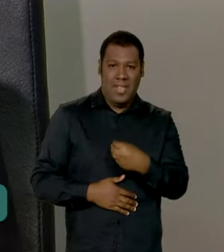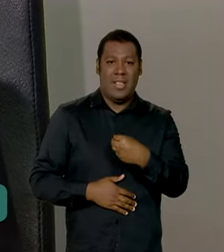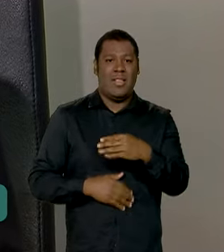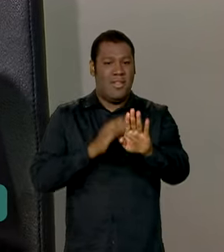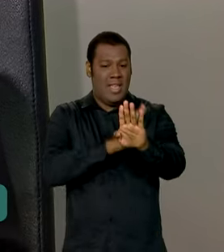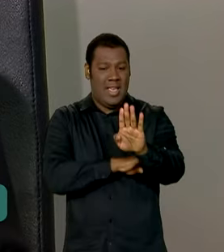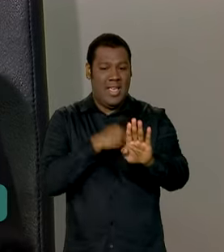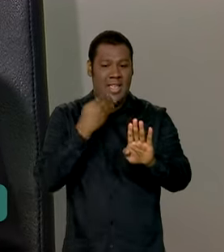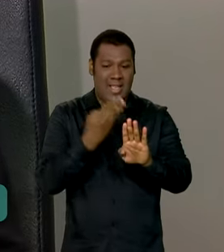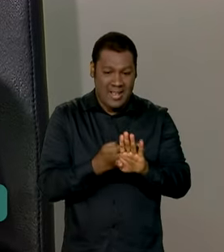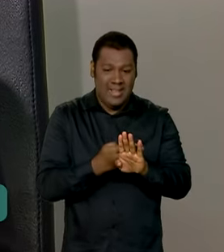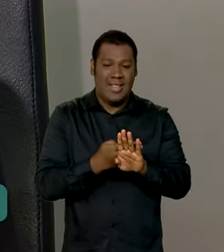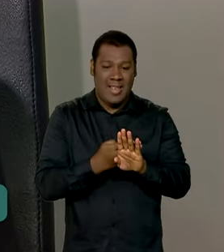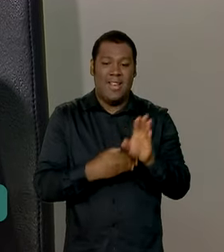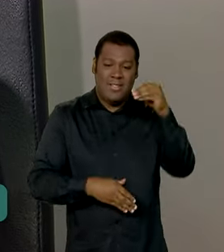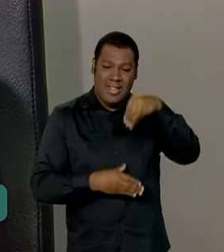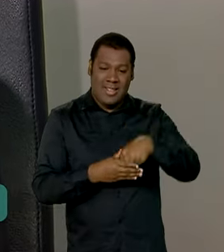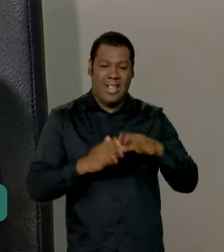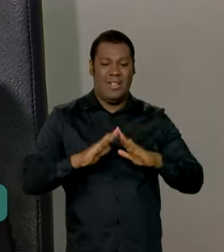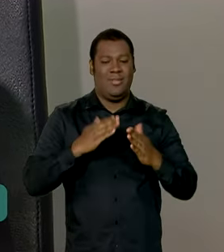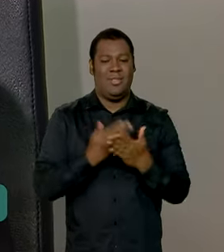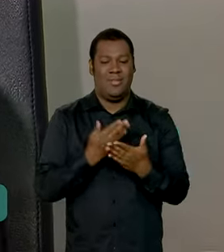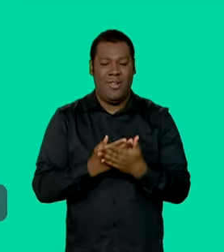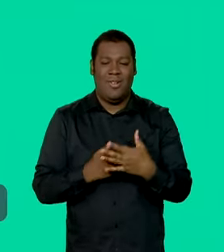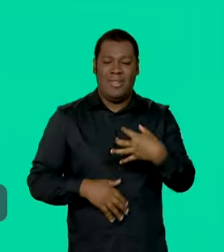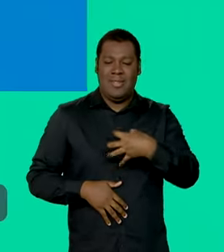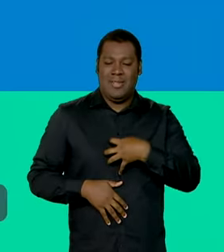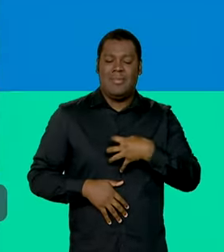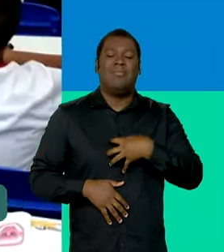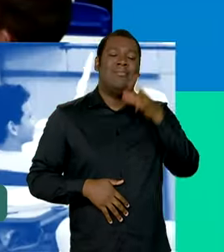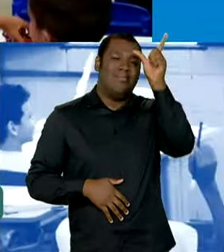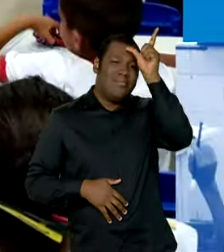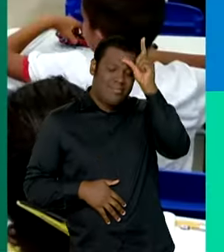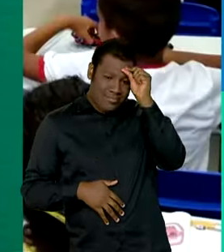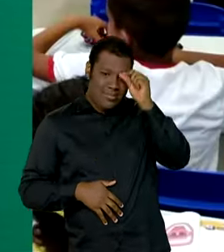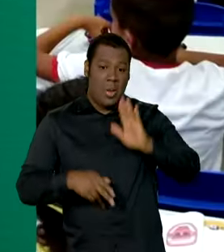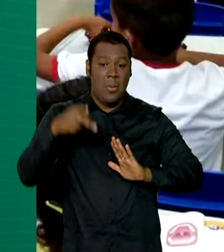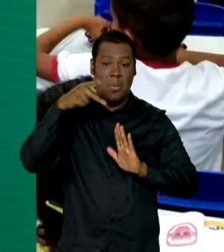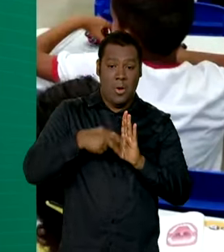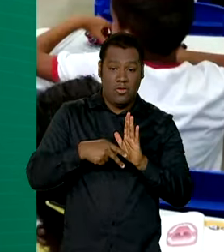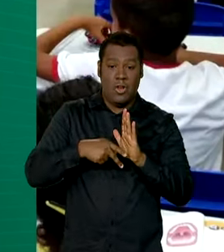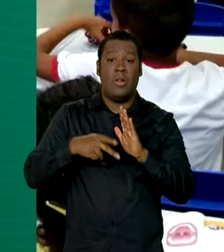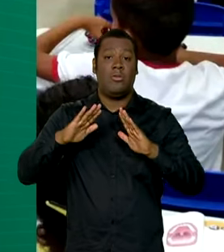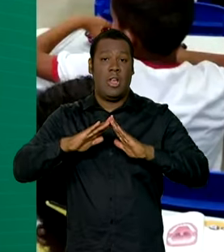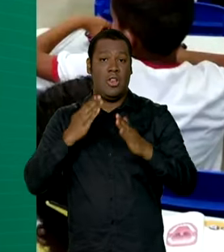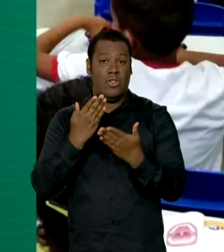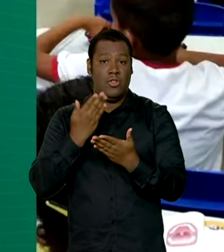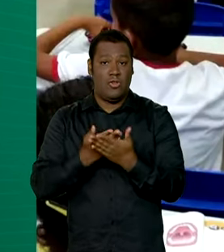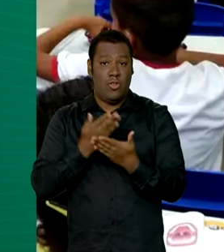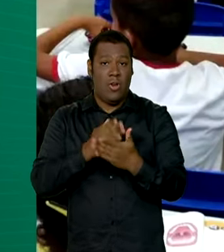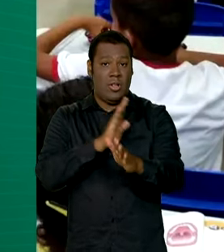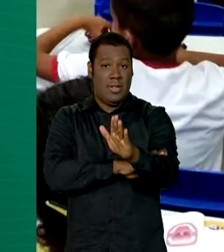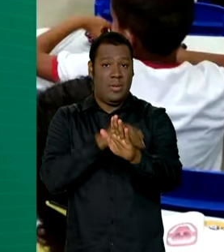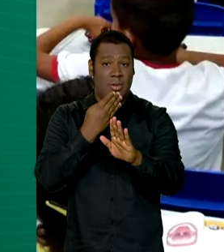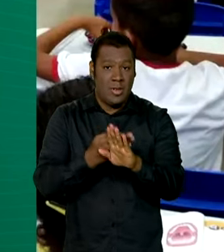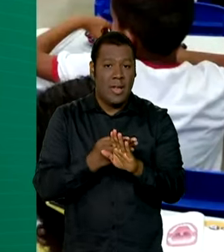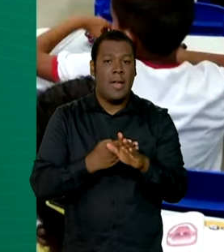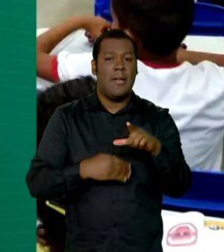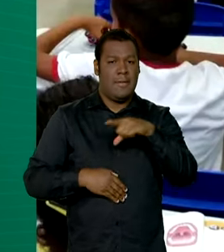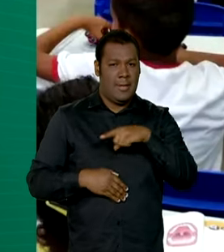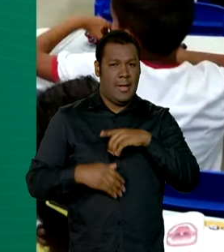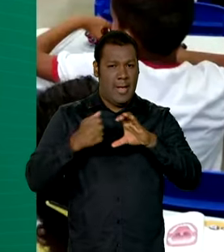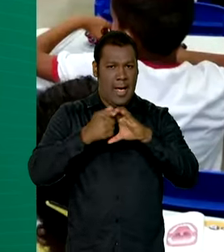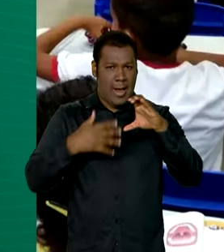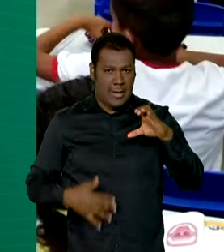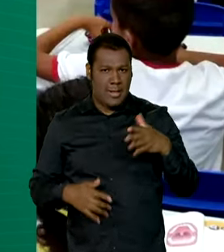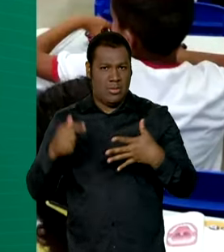local só, isso para mim é impagável. O programa Escola em Tempo Integral foi estruturado em cinco eixos.